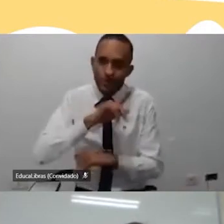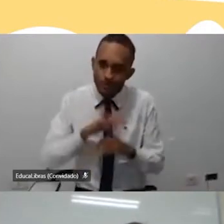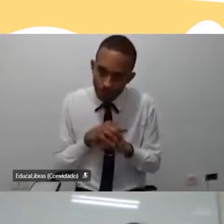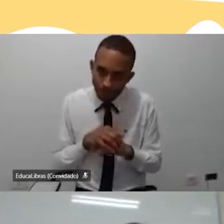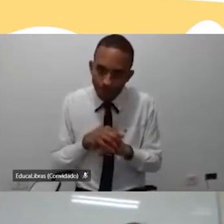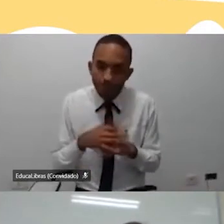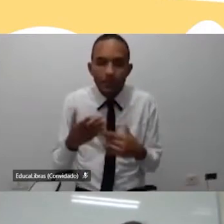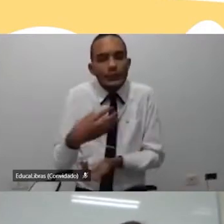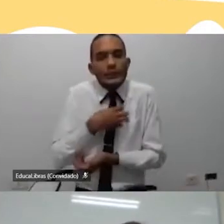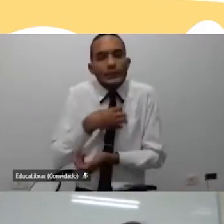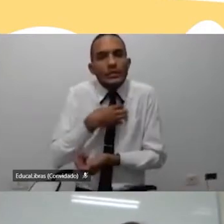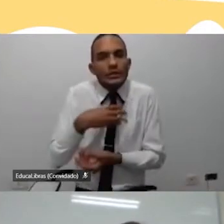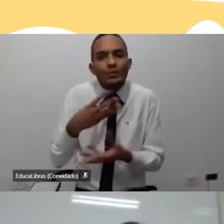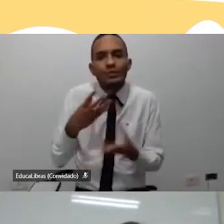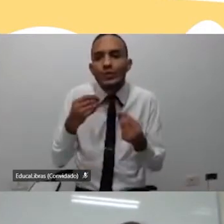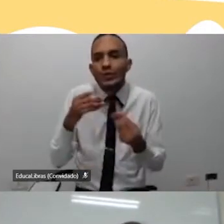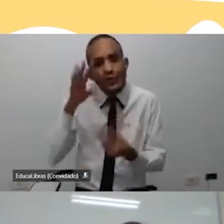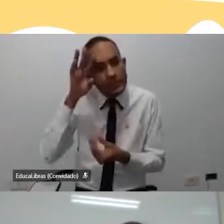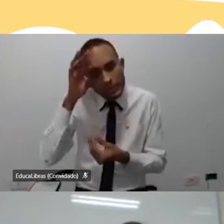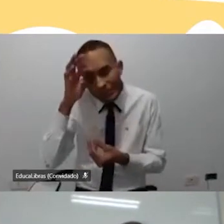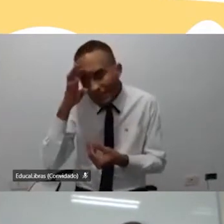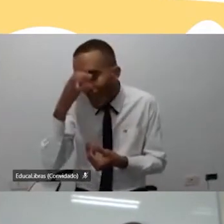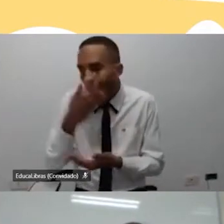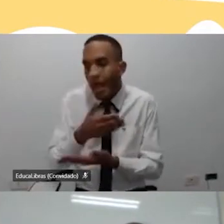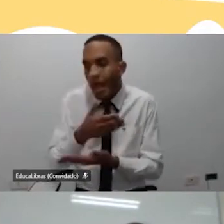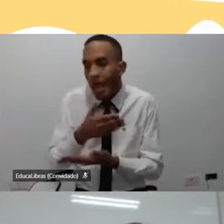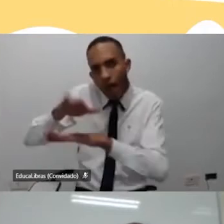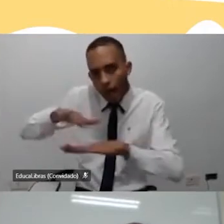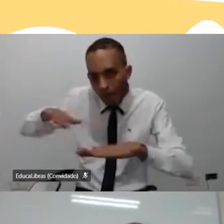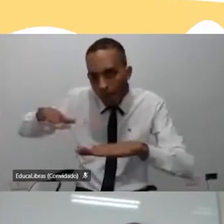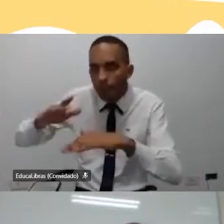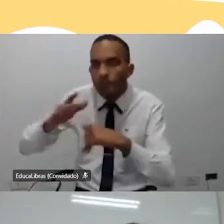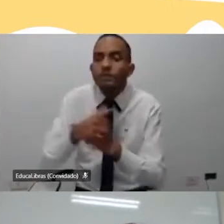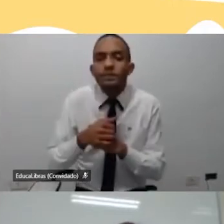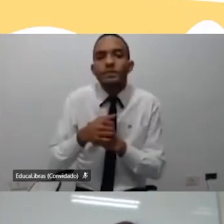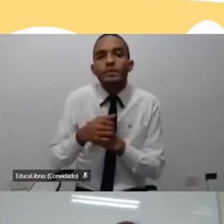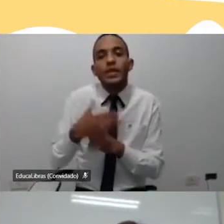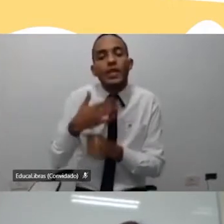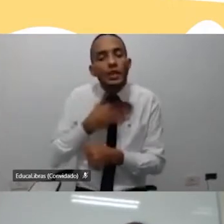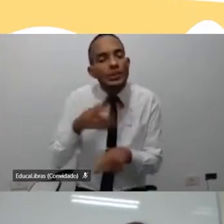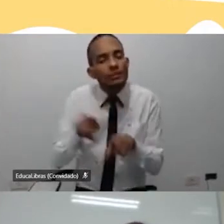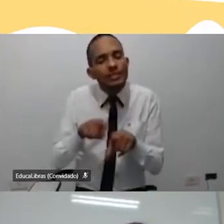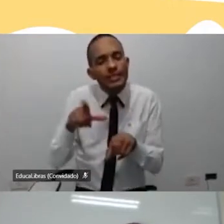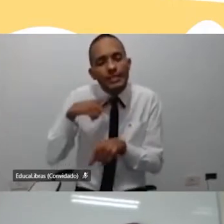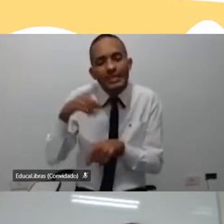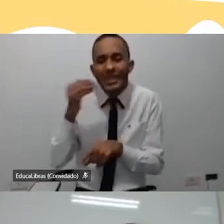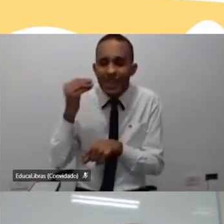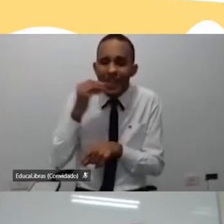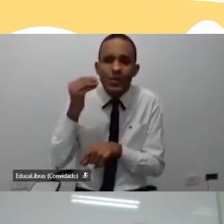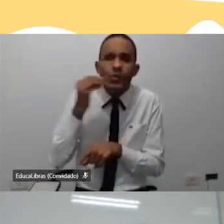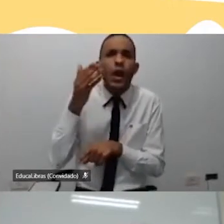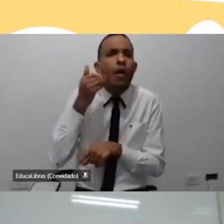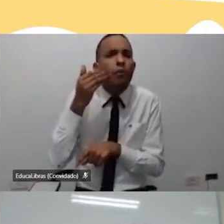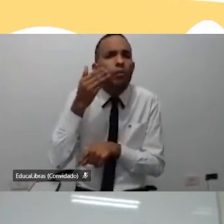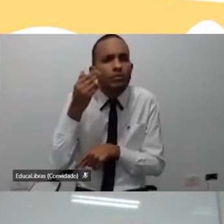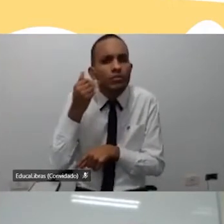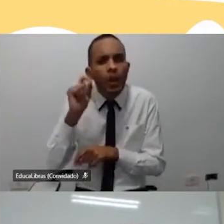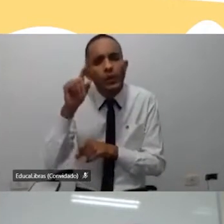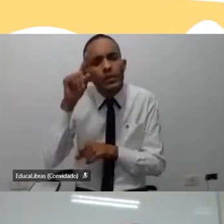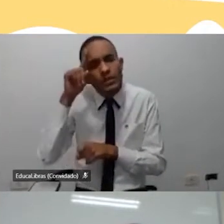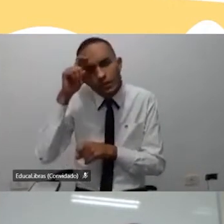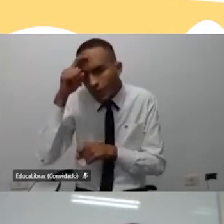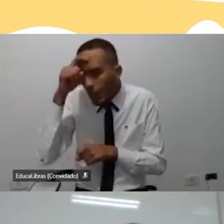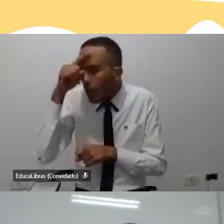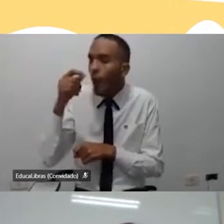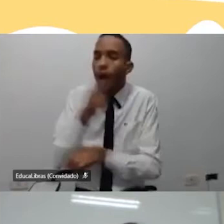eu me sinto muito desafiada por eles e eu tento aproveitar ao máximo dos desafios que eles me